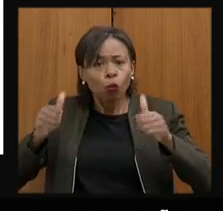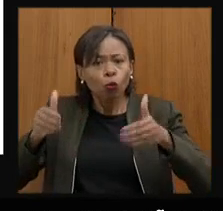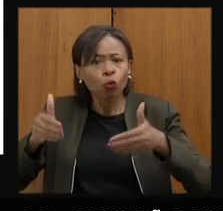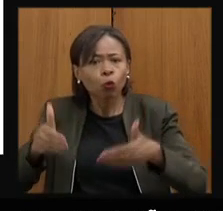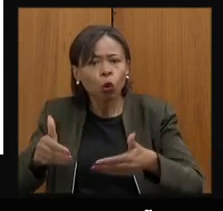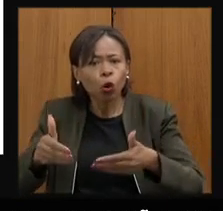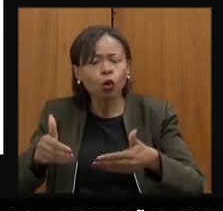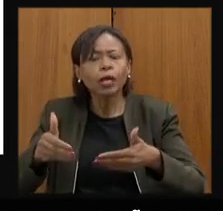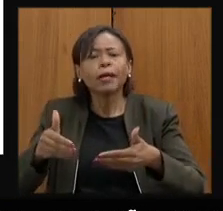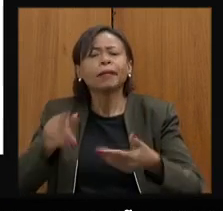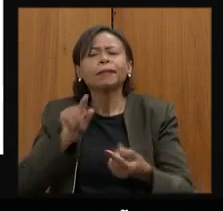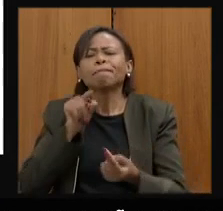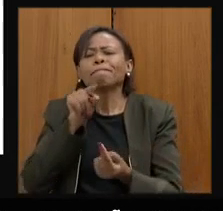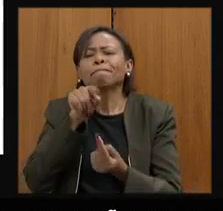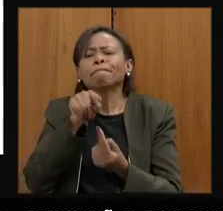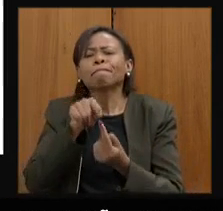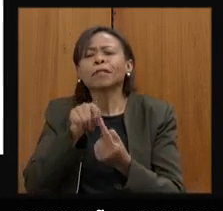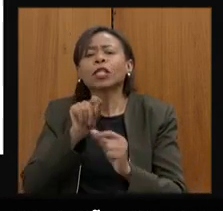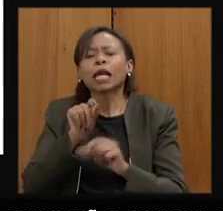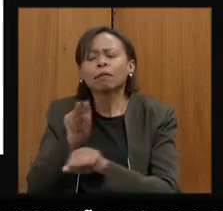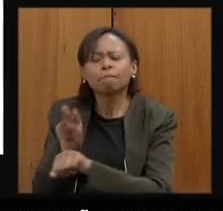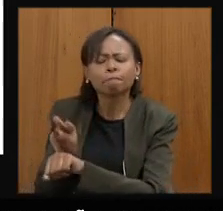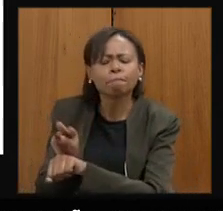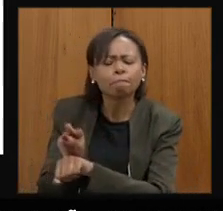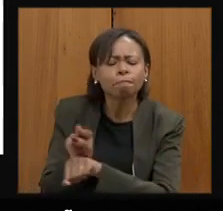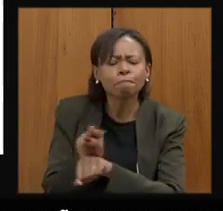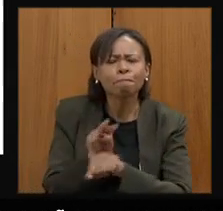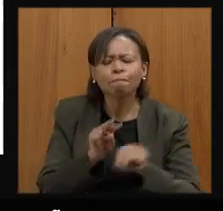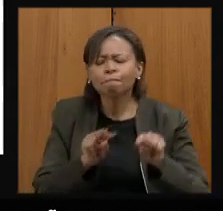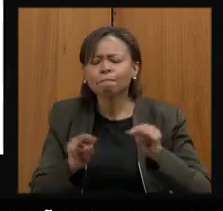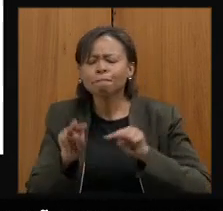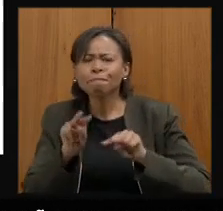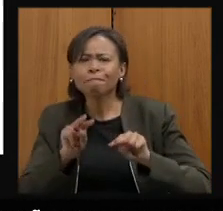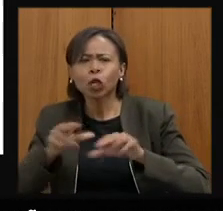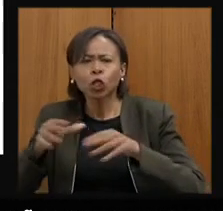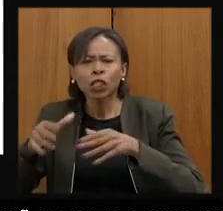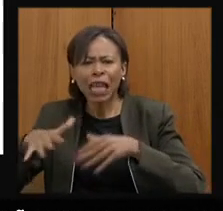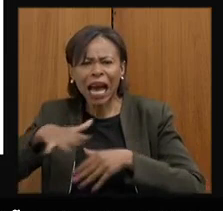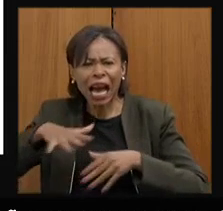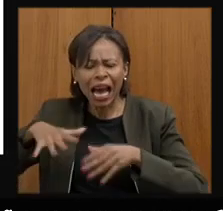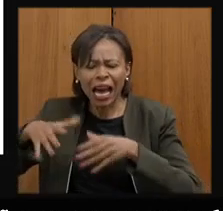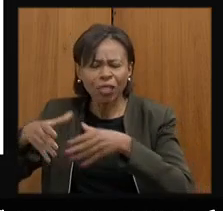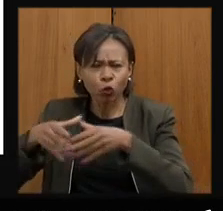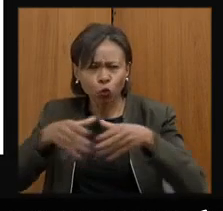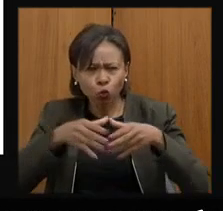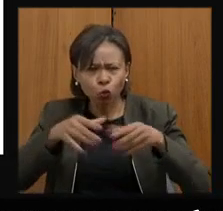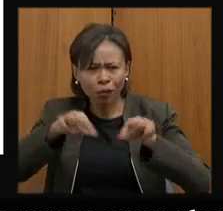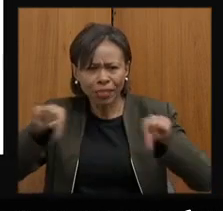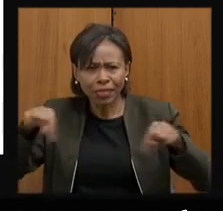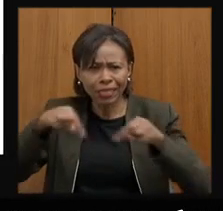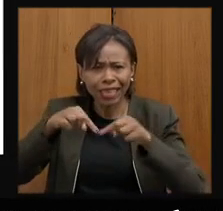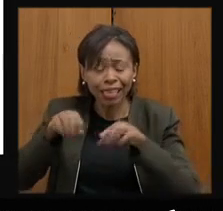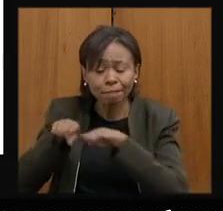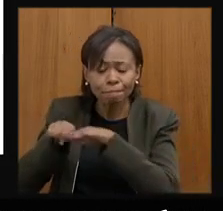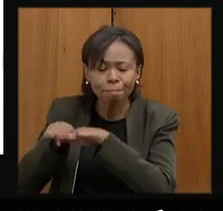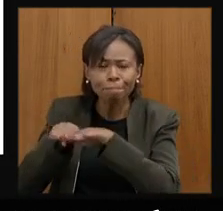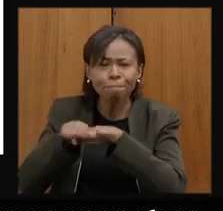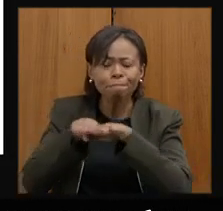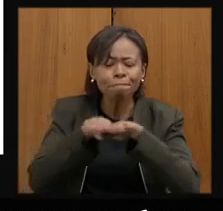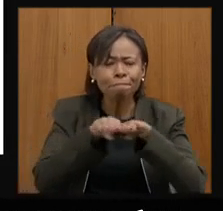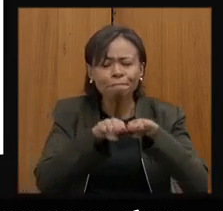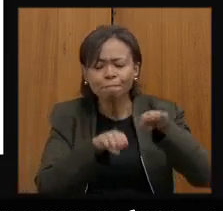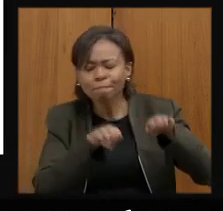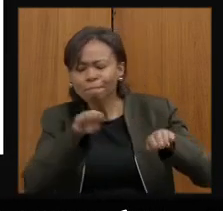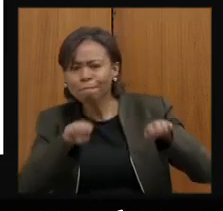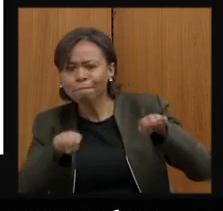sentido de uma sondagem e um nivelamento das turmas. Era muito importante saber em que estágio estava cada